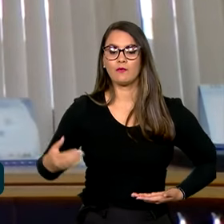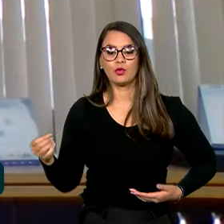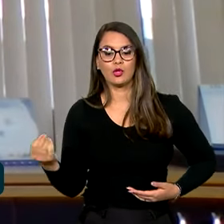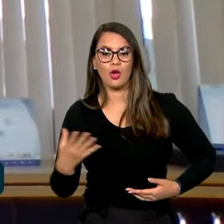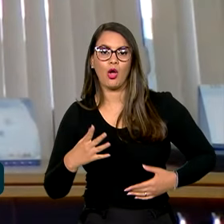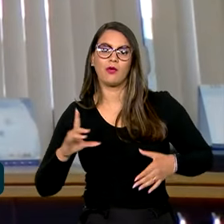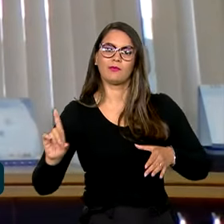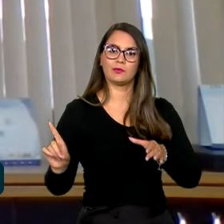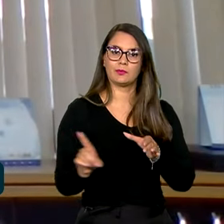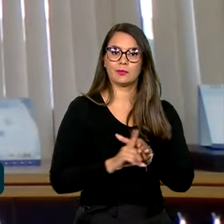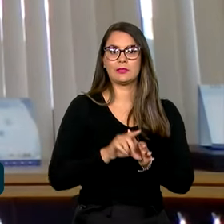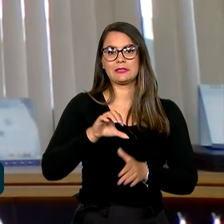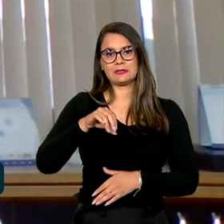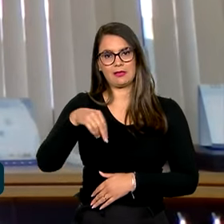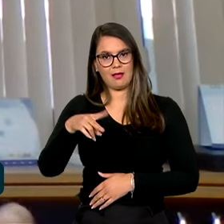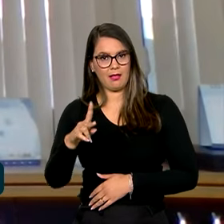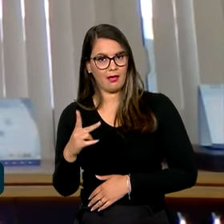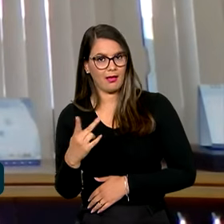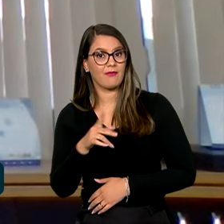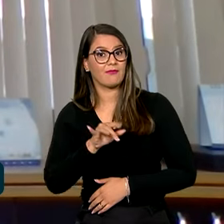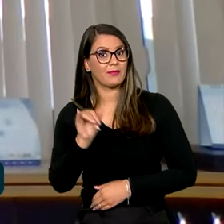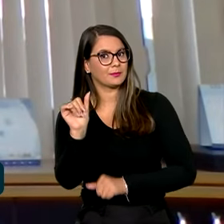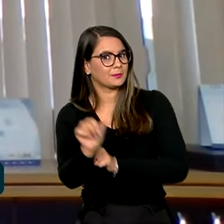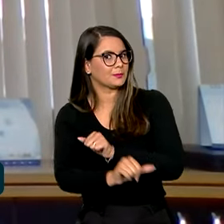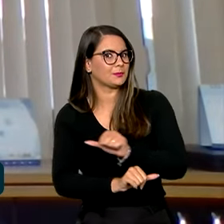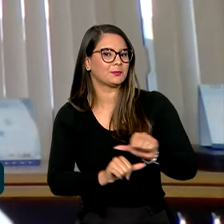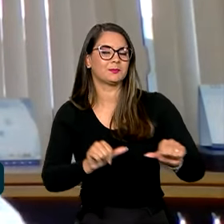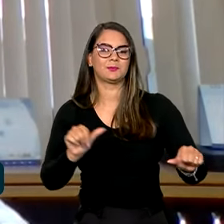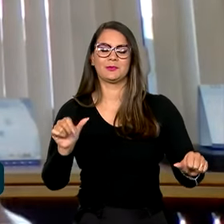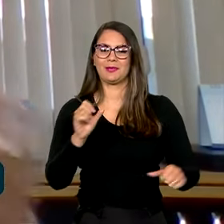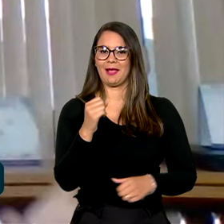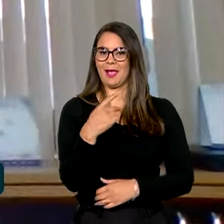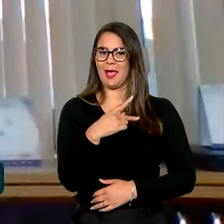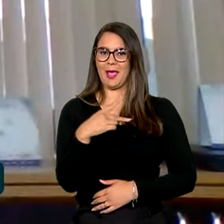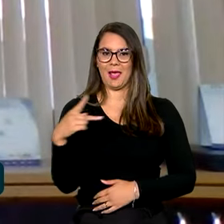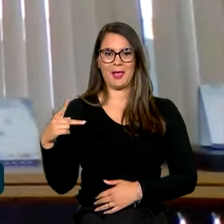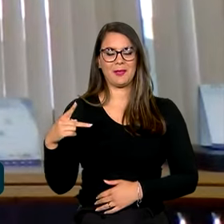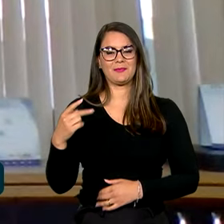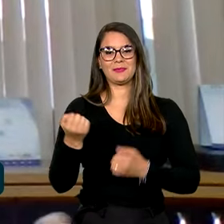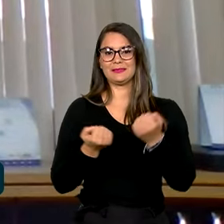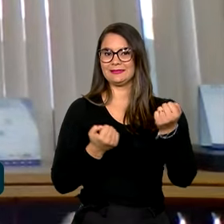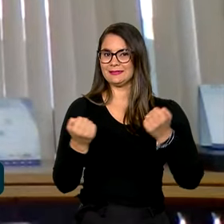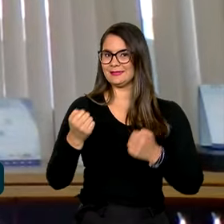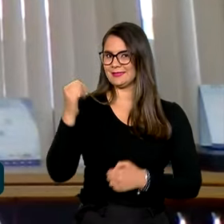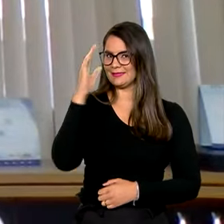carteira digital de trânsito, que está se transformando no aplicativo de trânsito nacional, na verdade.